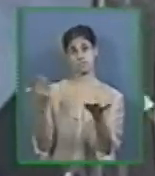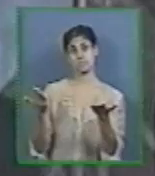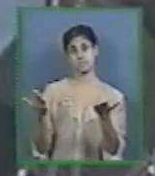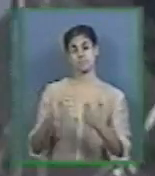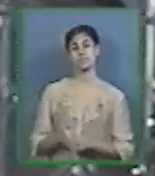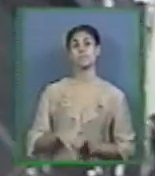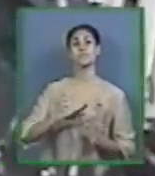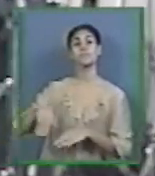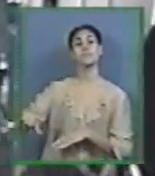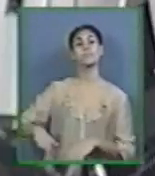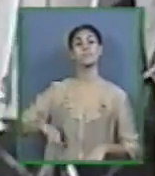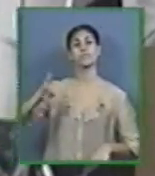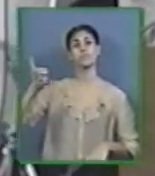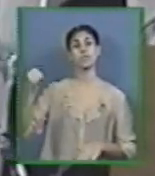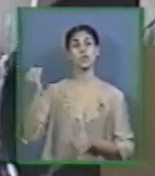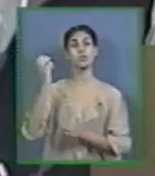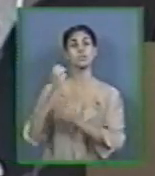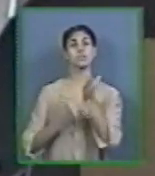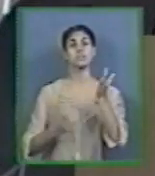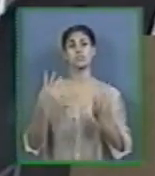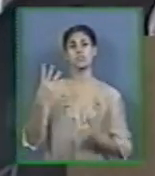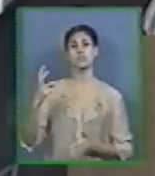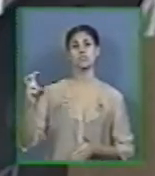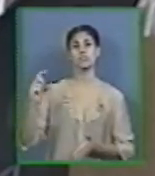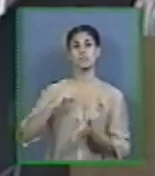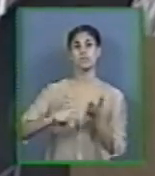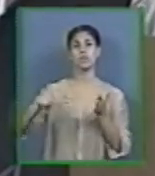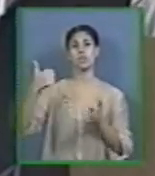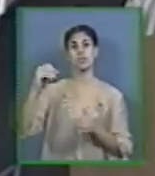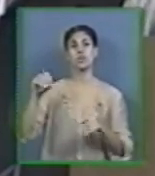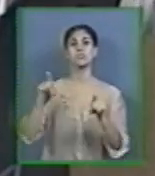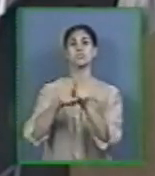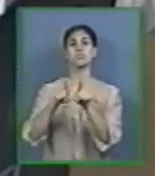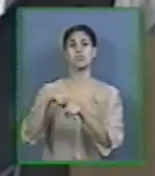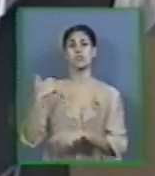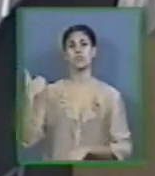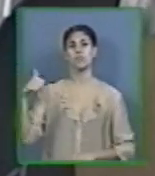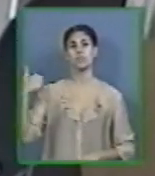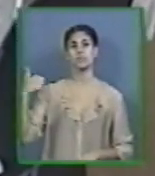capítulo versículos 10 e 11 diz assim